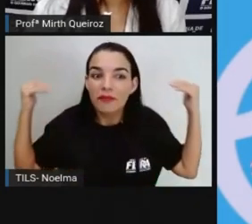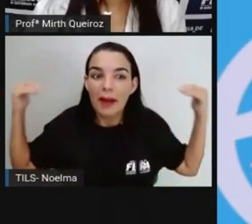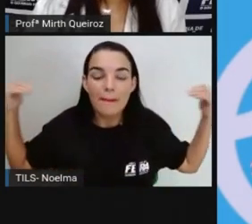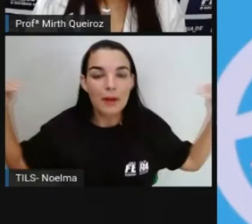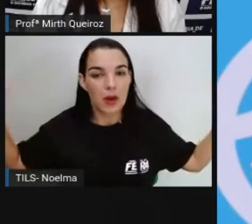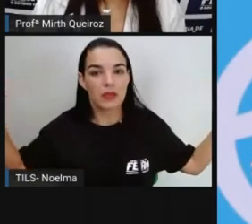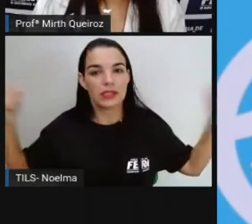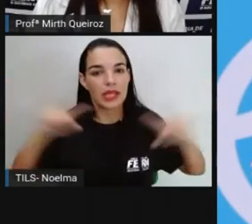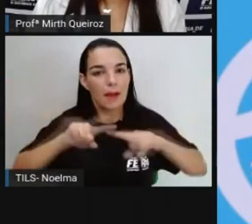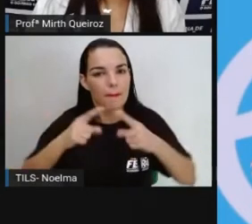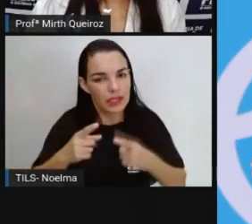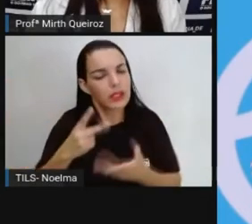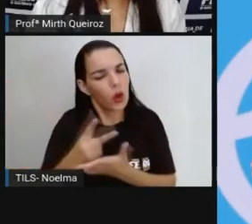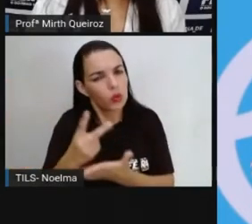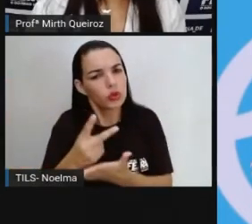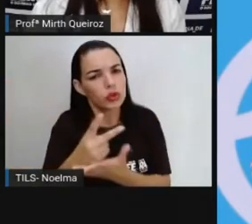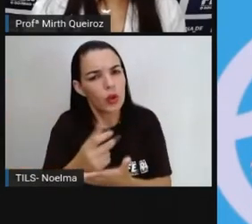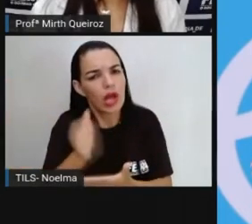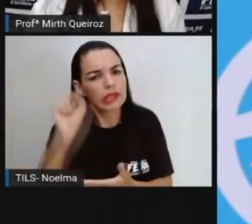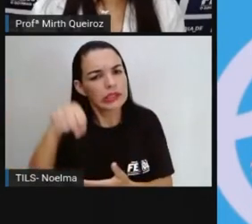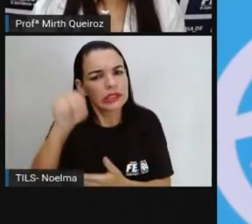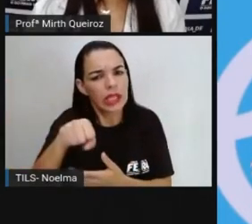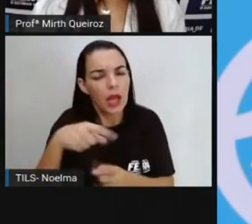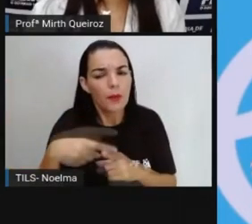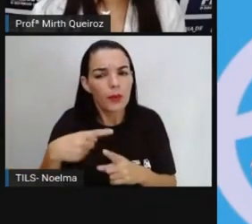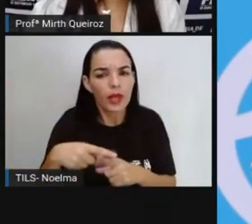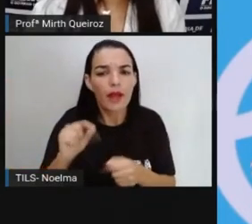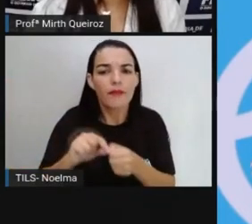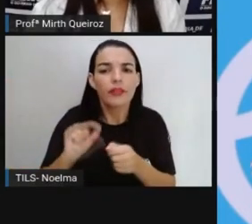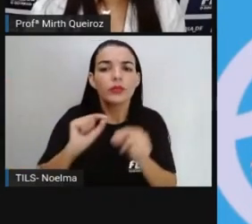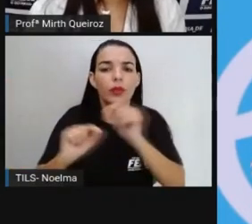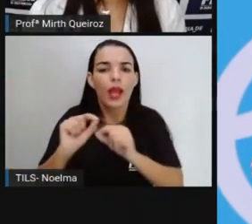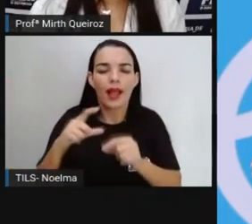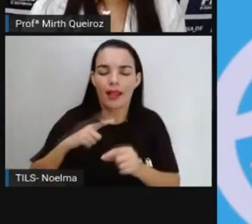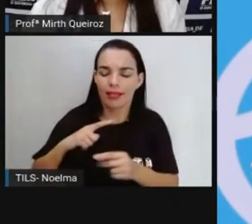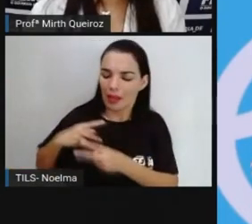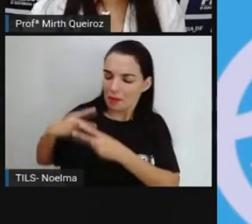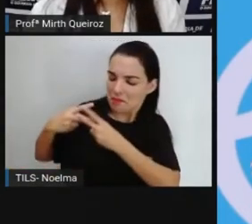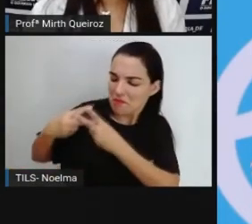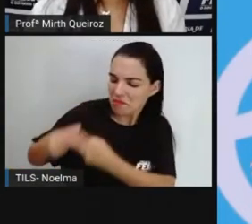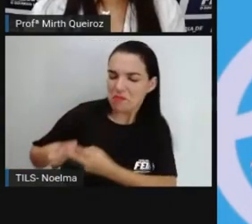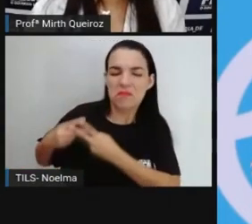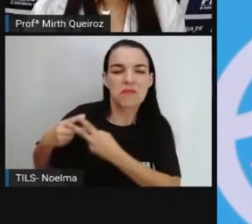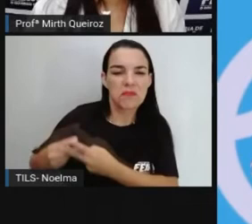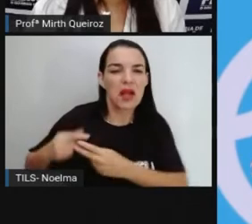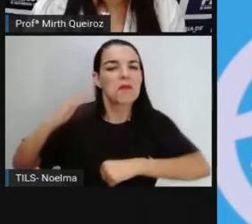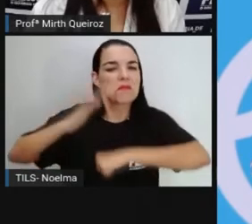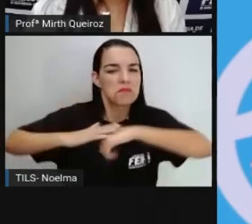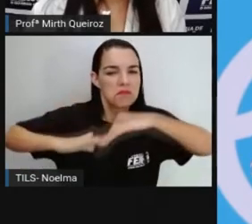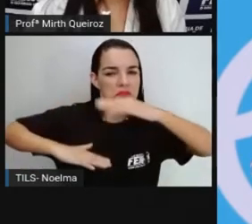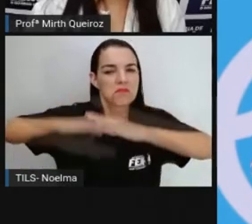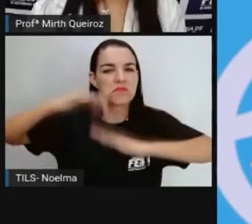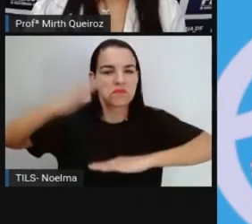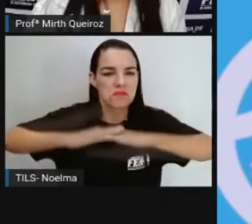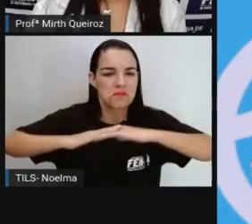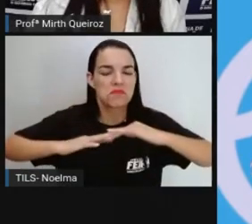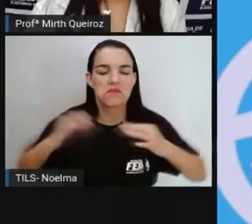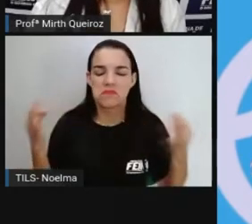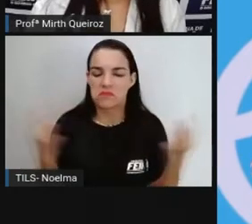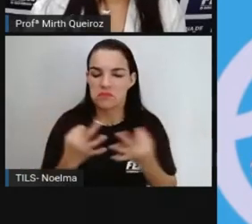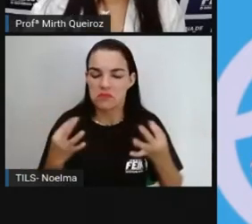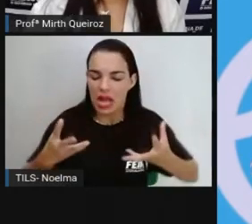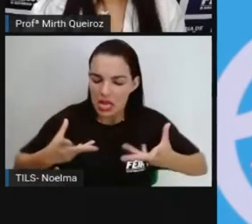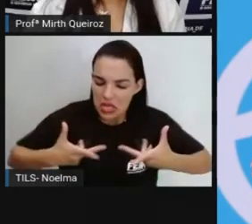Biles E ela continua a ser, né Essa atitude dela Só mostrou o tanto de profissionalismo Que ela tem E o